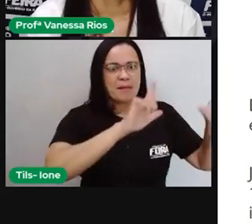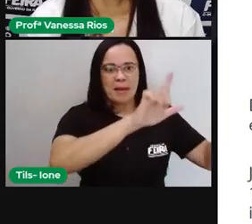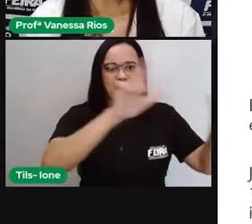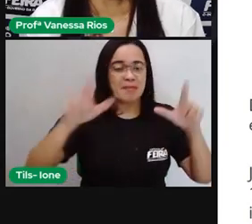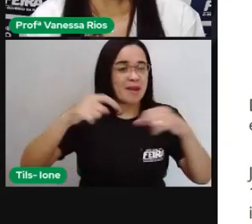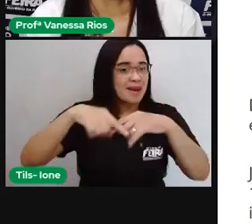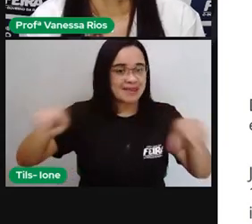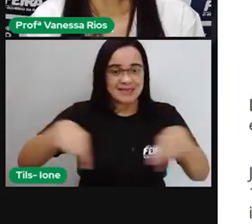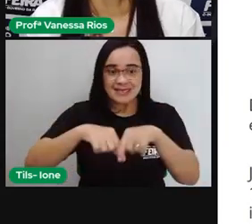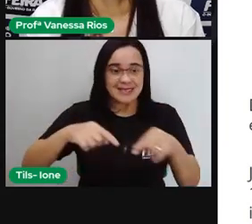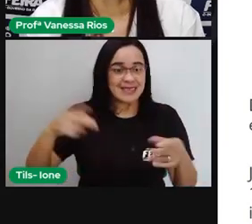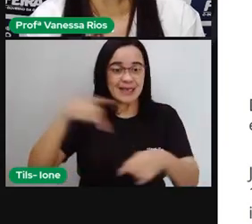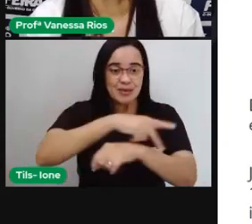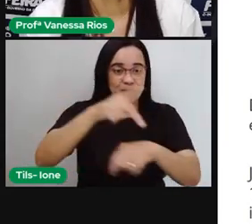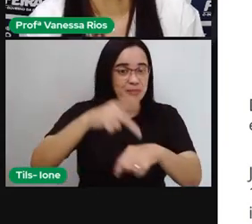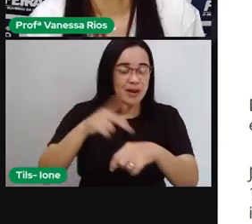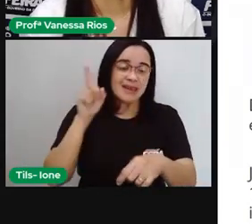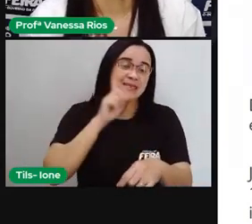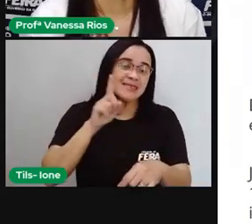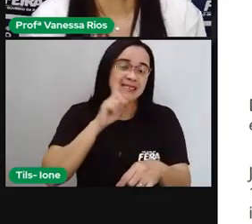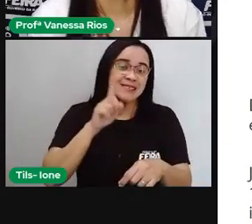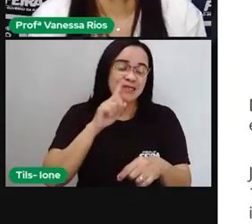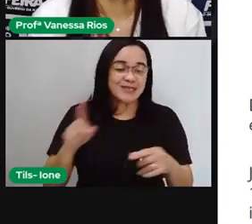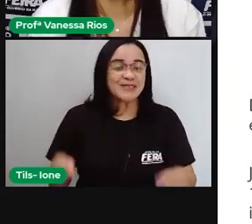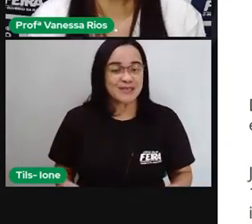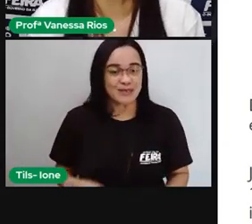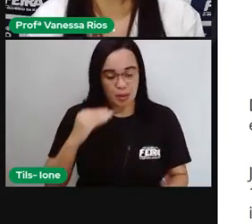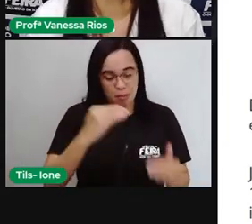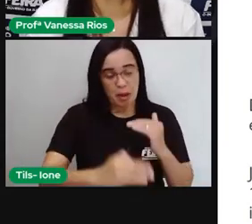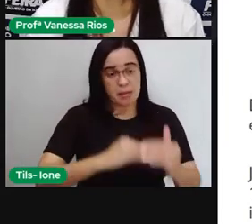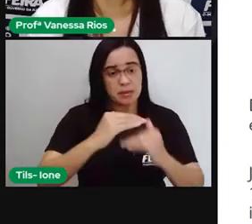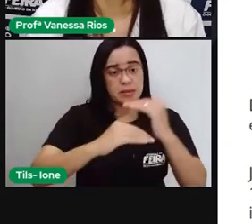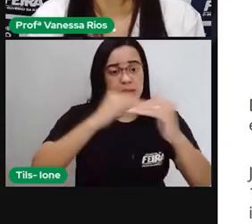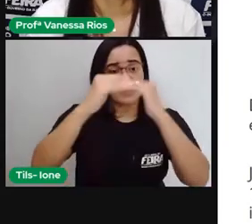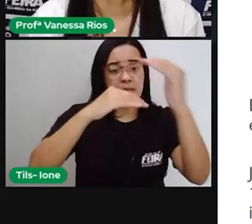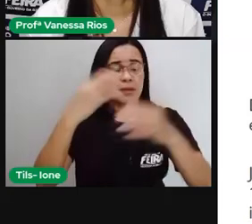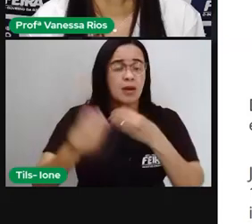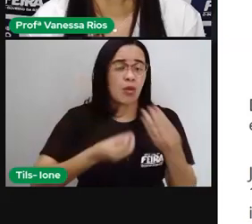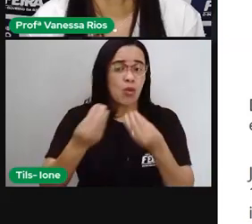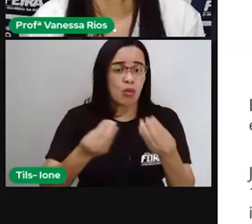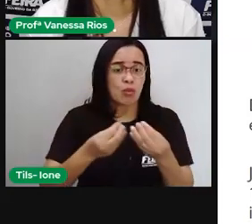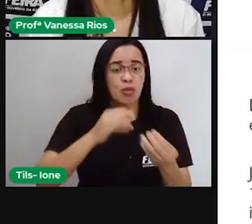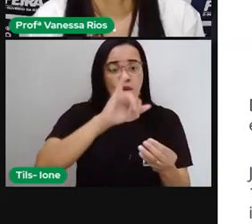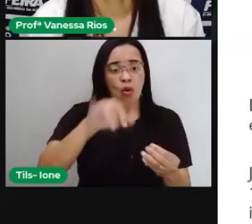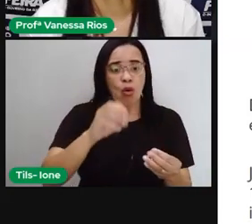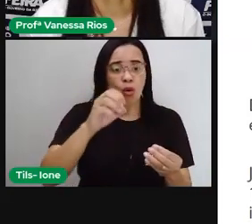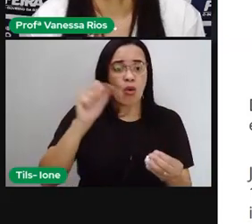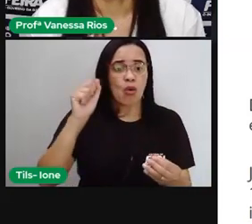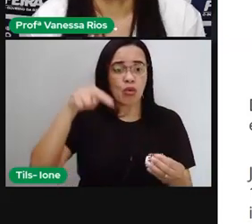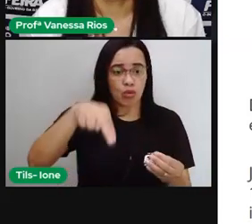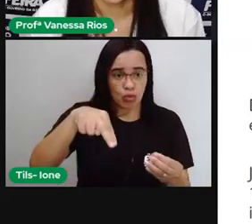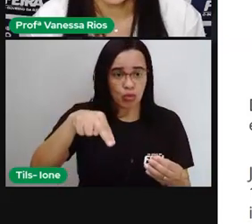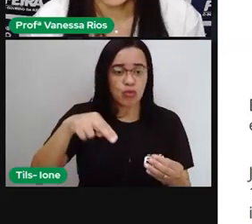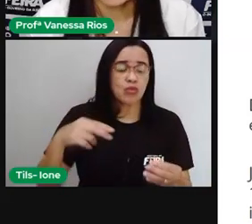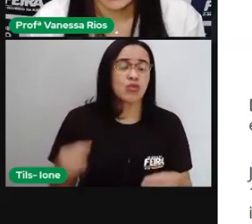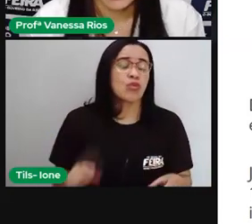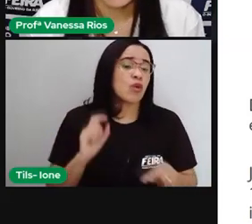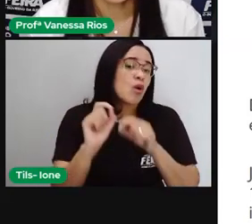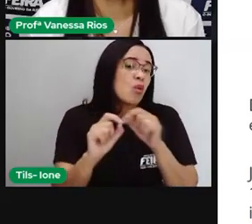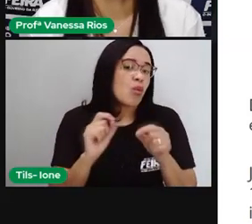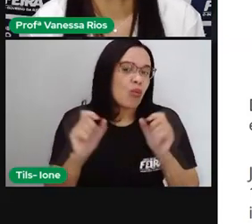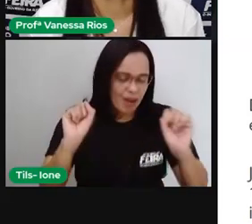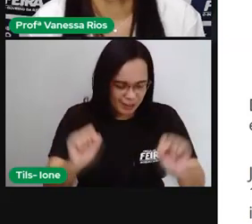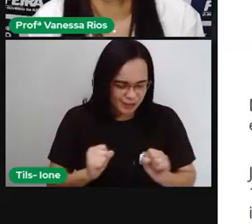E aí, ele, no decorrer dessa carreira artística, né, João Miró se dedicou não só às obras de